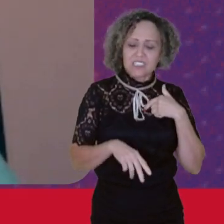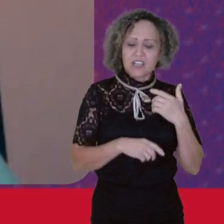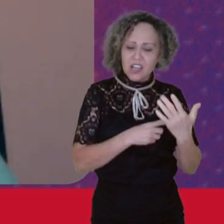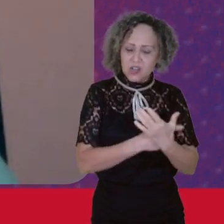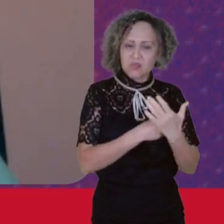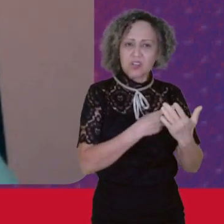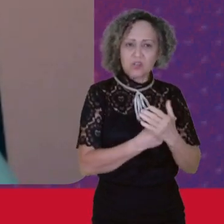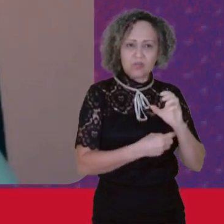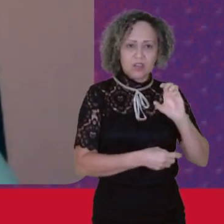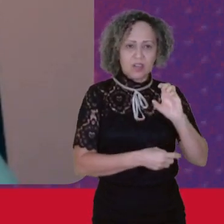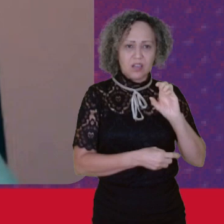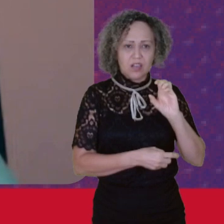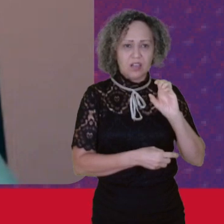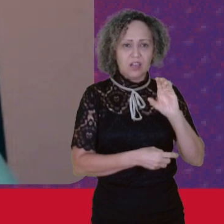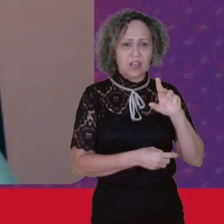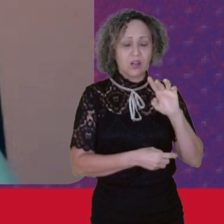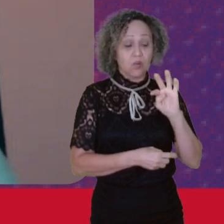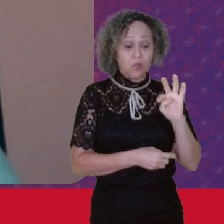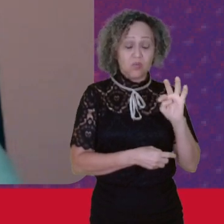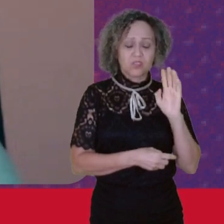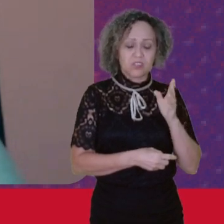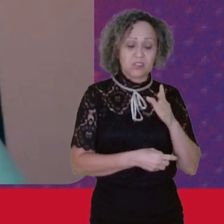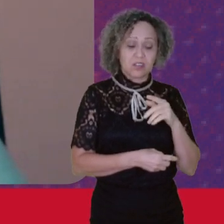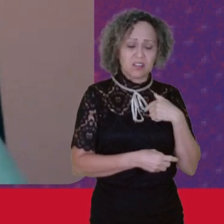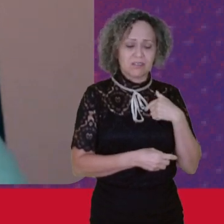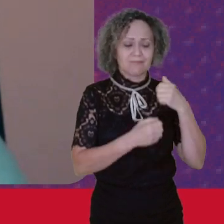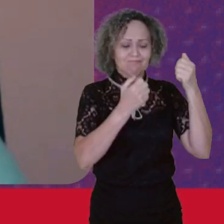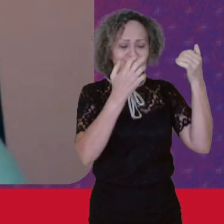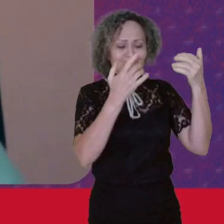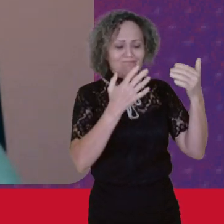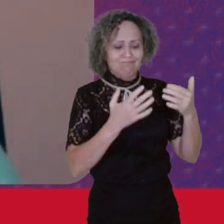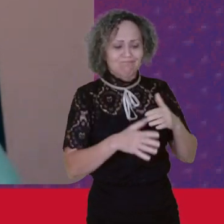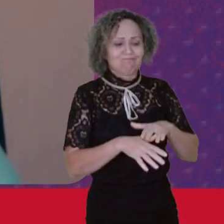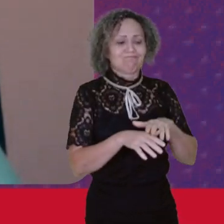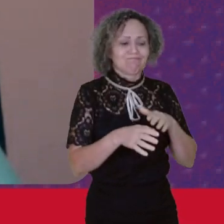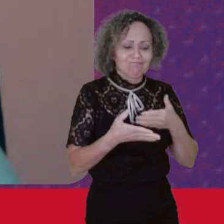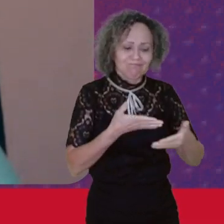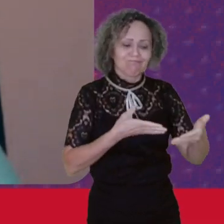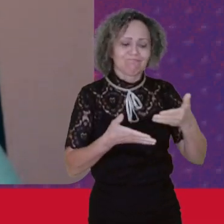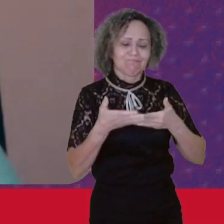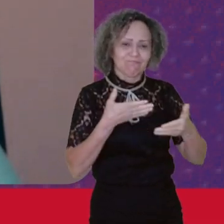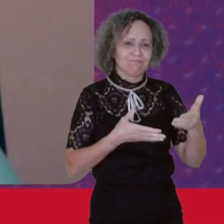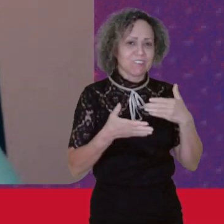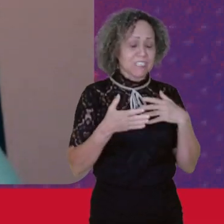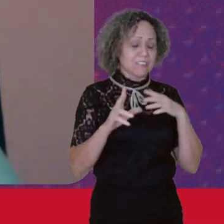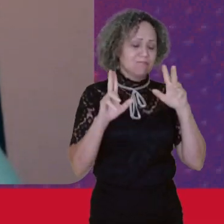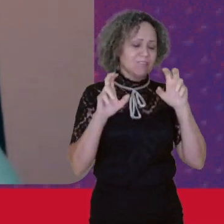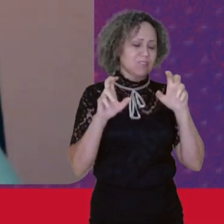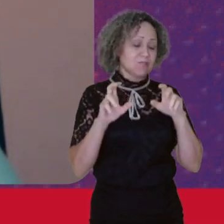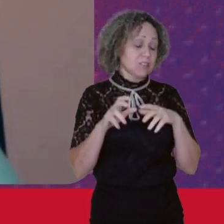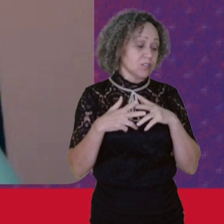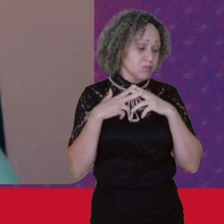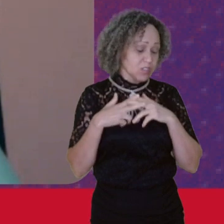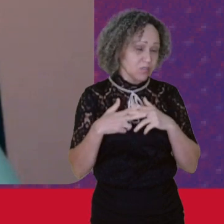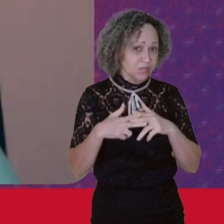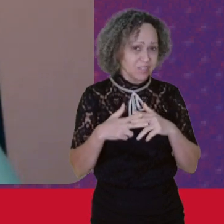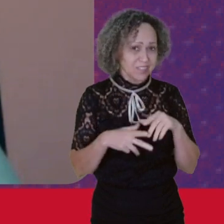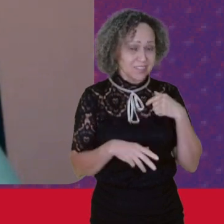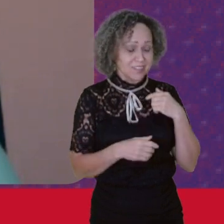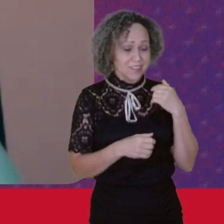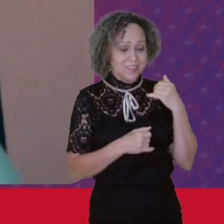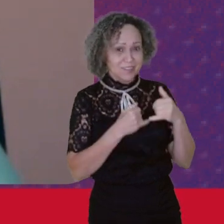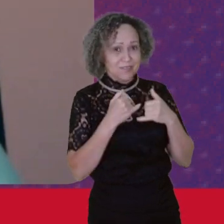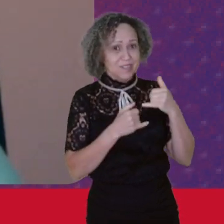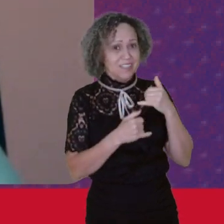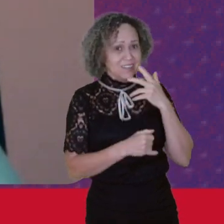Estar com vocês Para a gente Conversar De assuntos Tão complexos Em tão pouco tempo Eu brincava No início Que dá para fazer Um seminário De